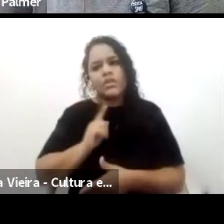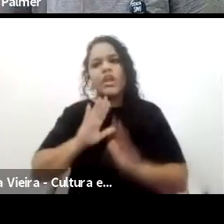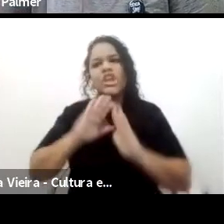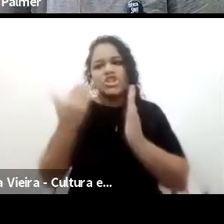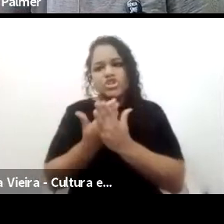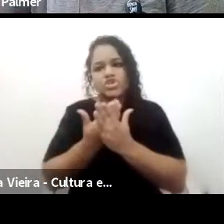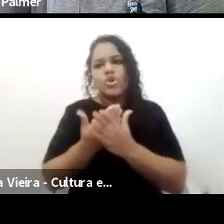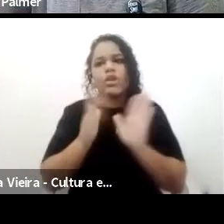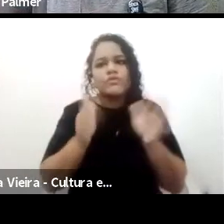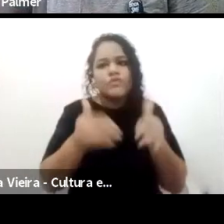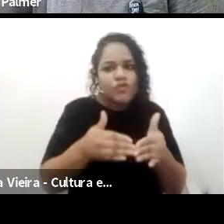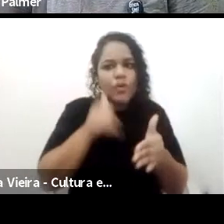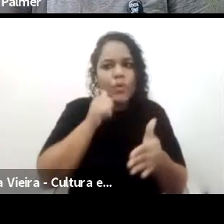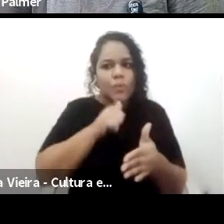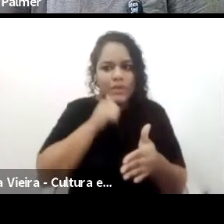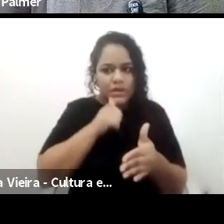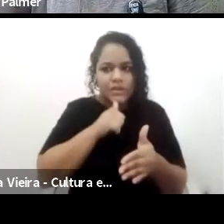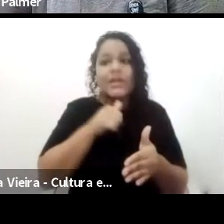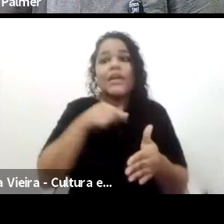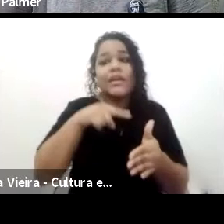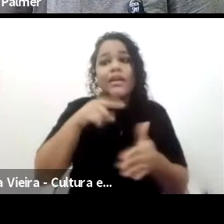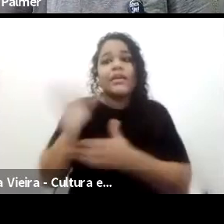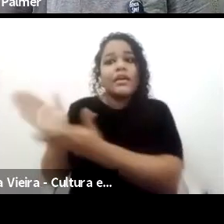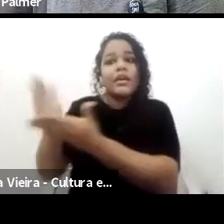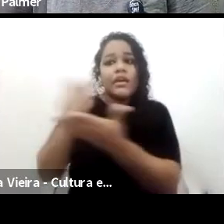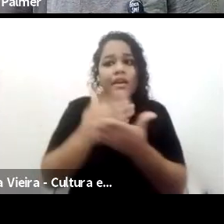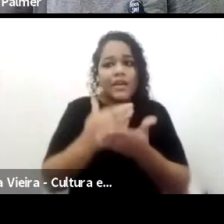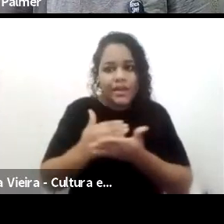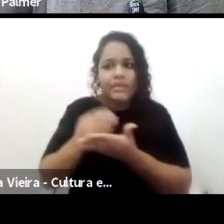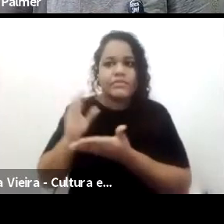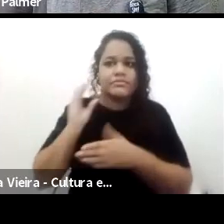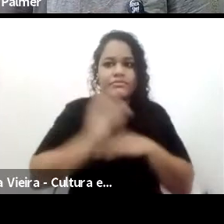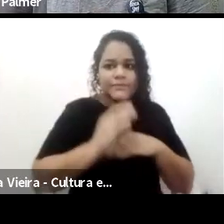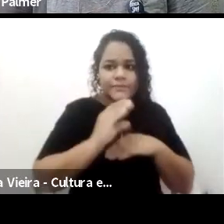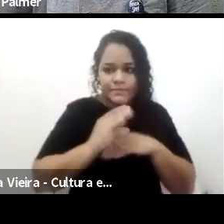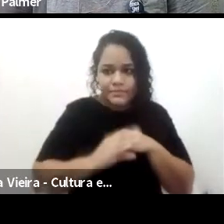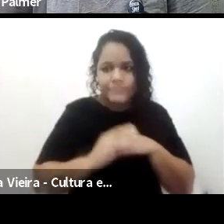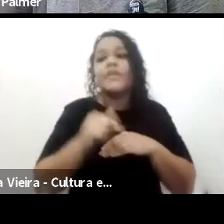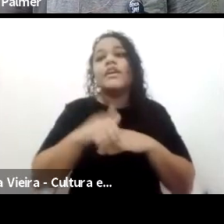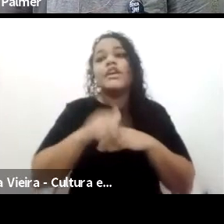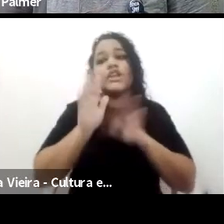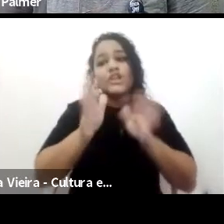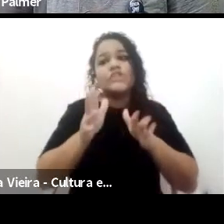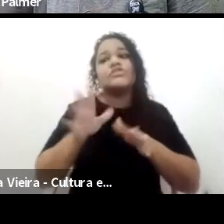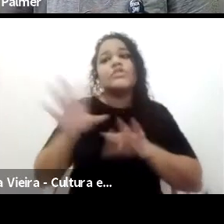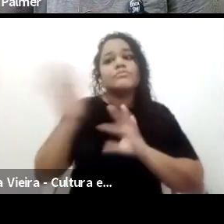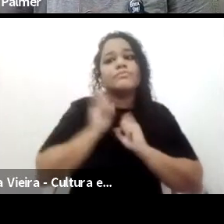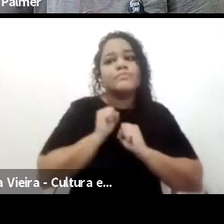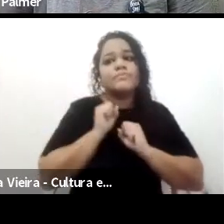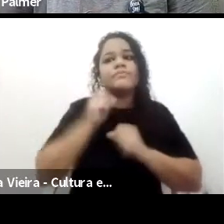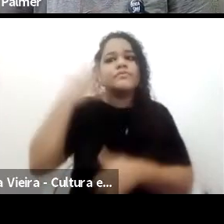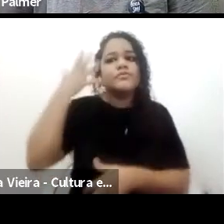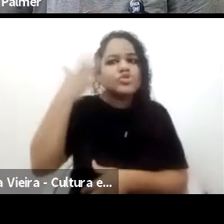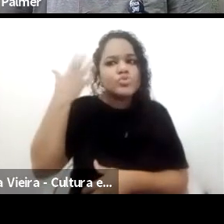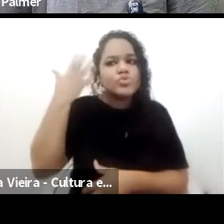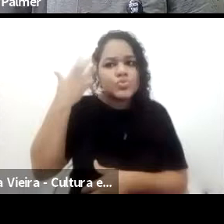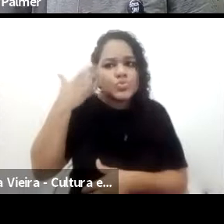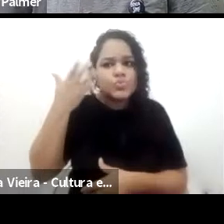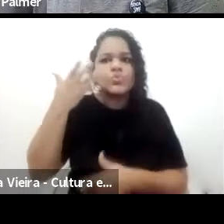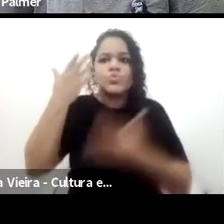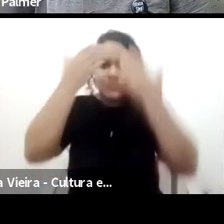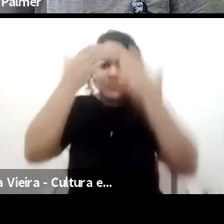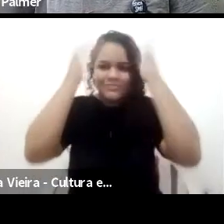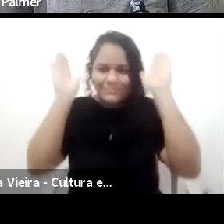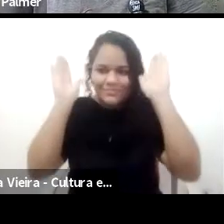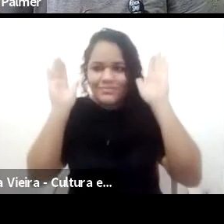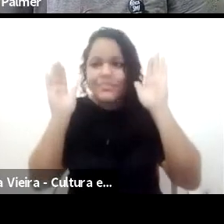escolas que já encampavam esse discurso das luzes, especialmente voltadas para uma preparação da mulher